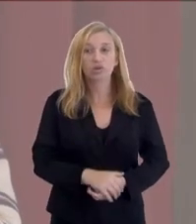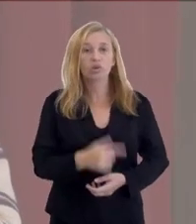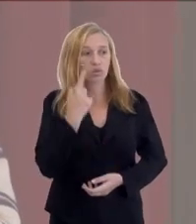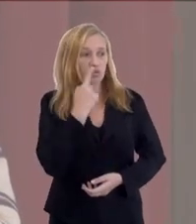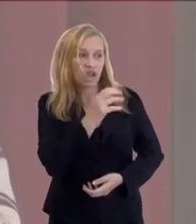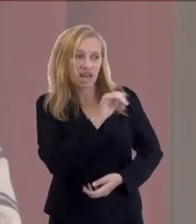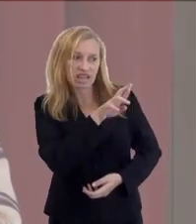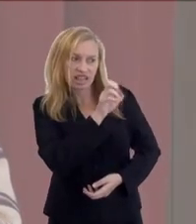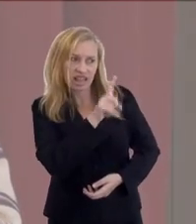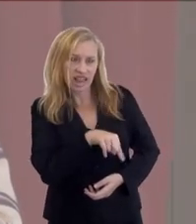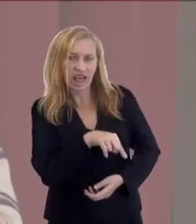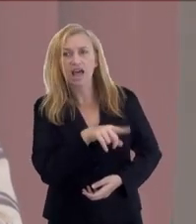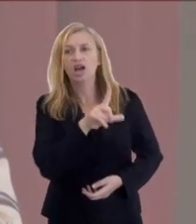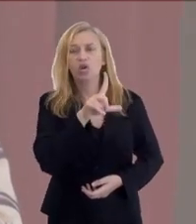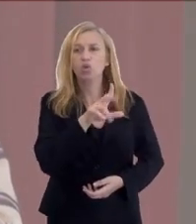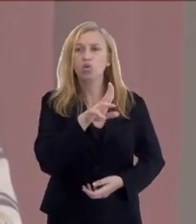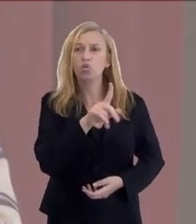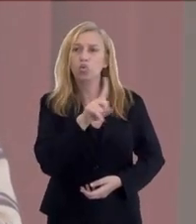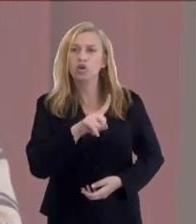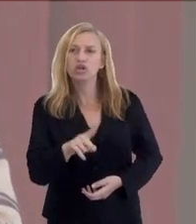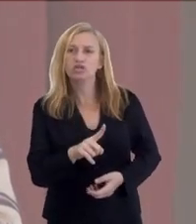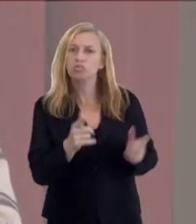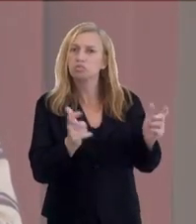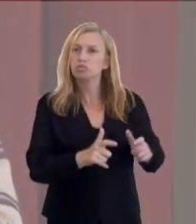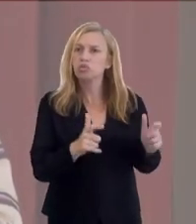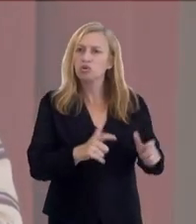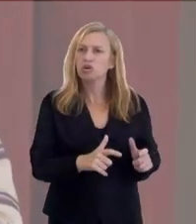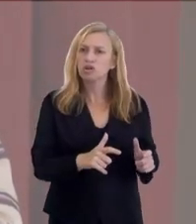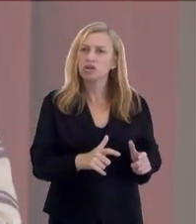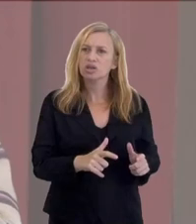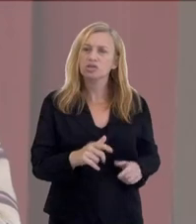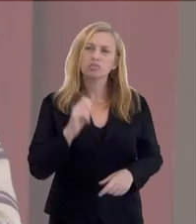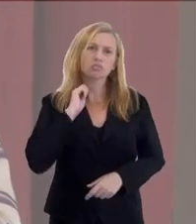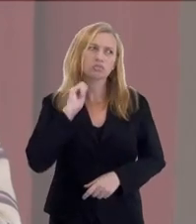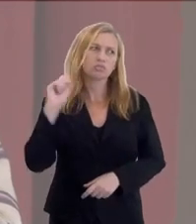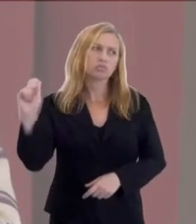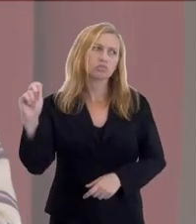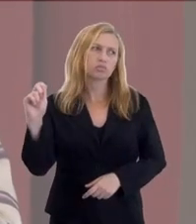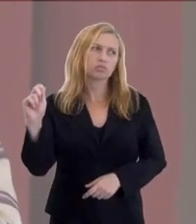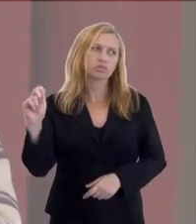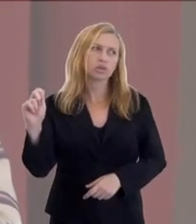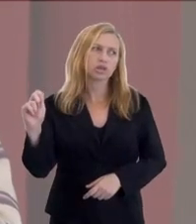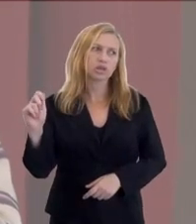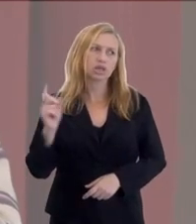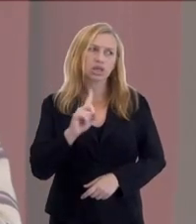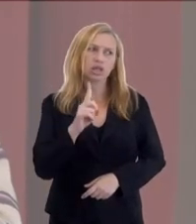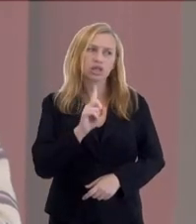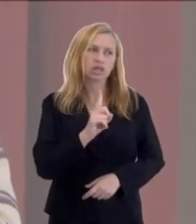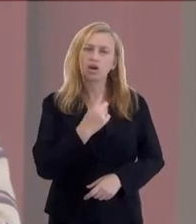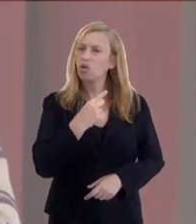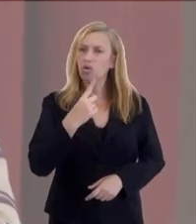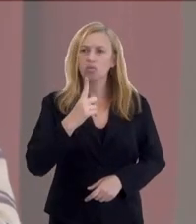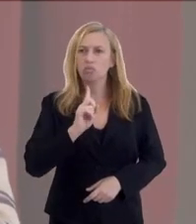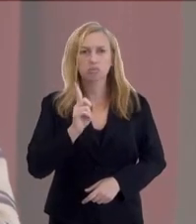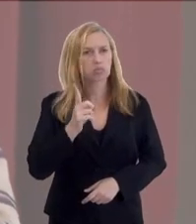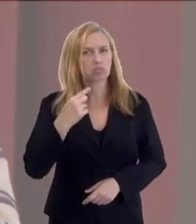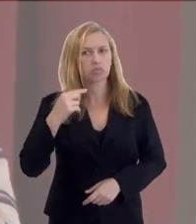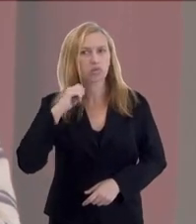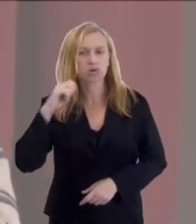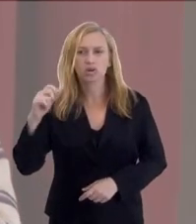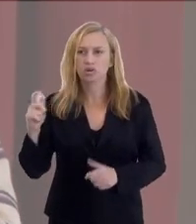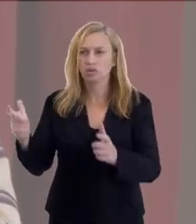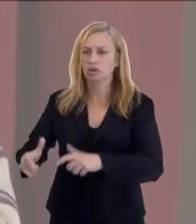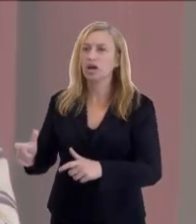Luiz foi para um lugar onde vão os suicidas e ele não tinha cometido suicídio, e aí veio a